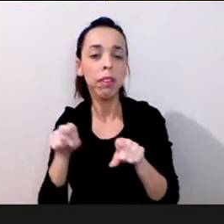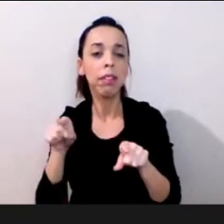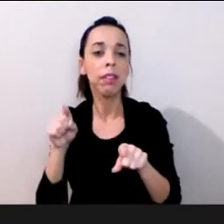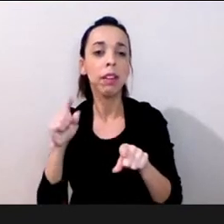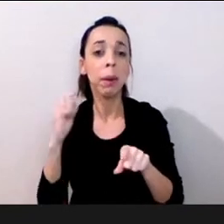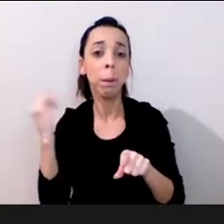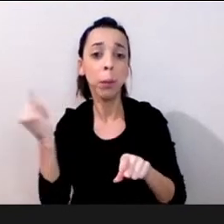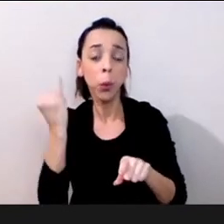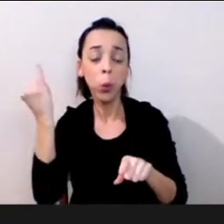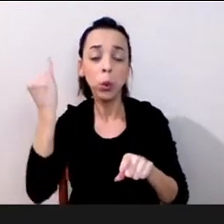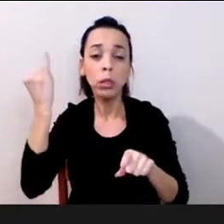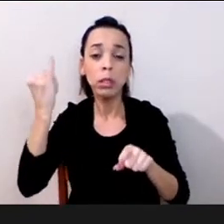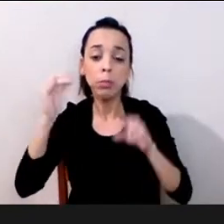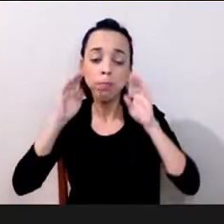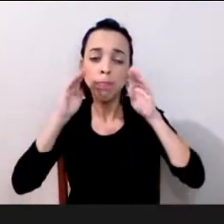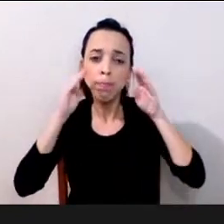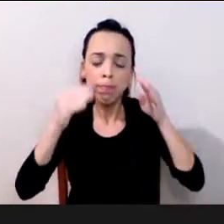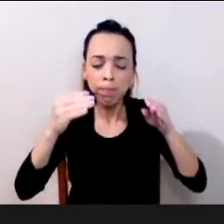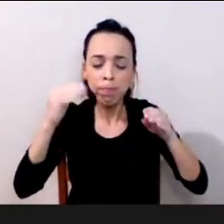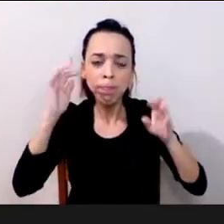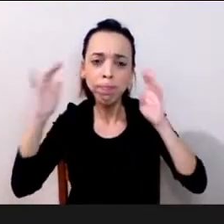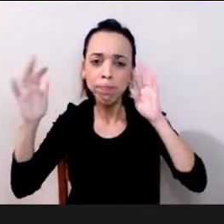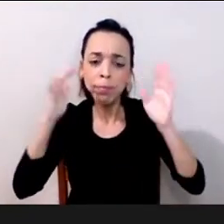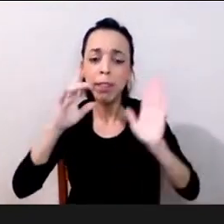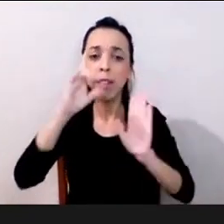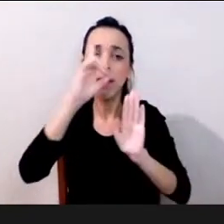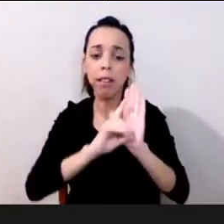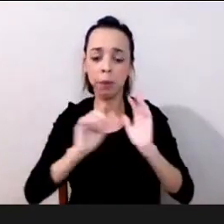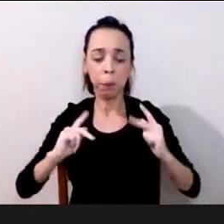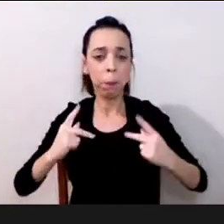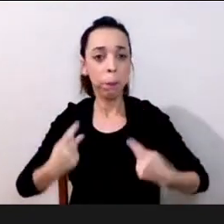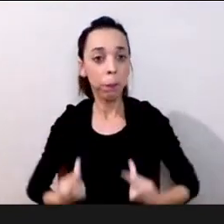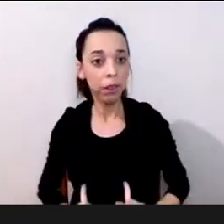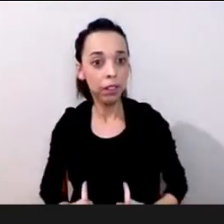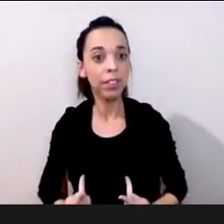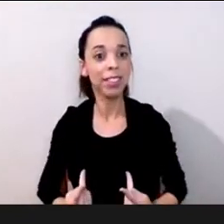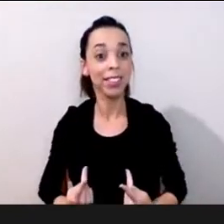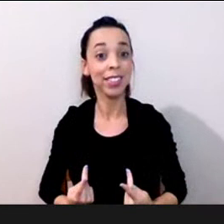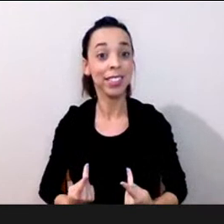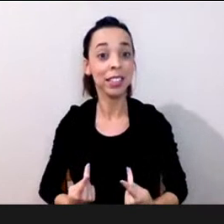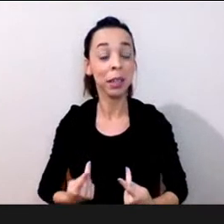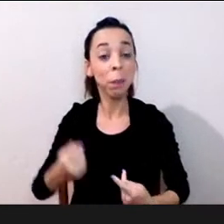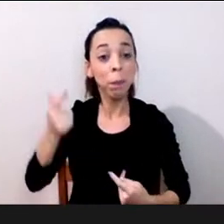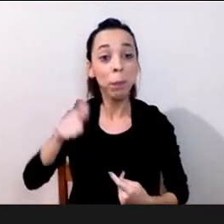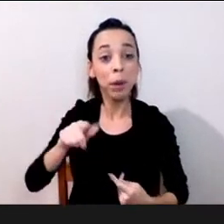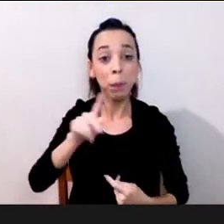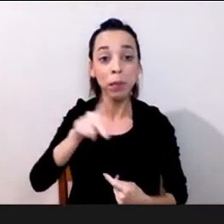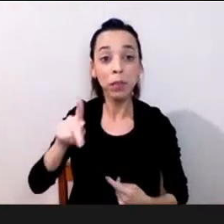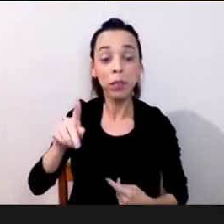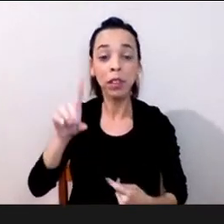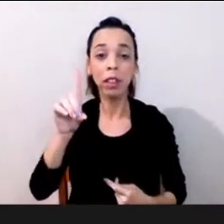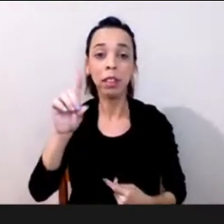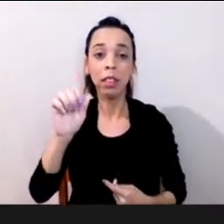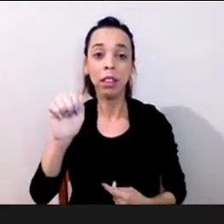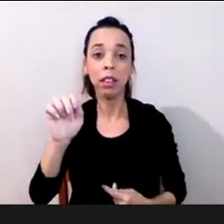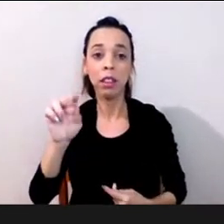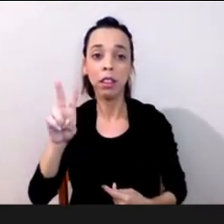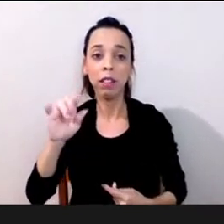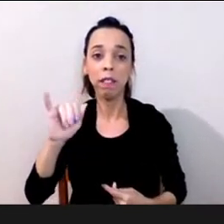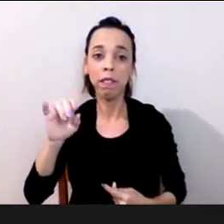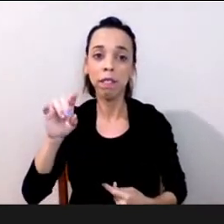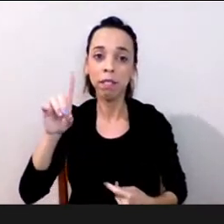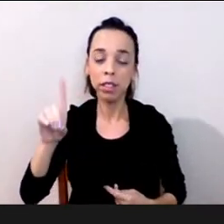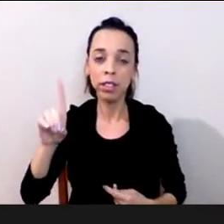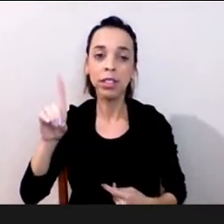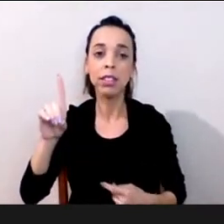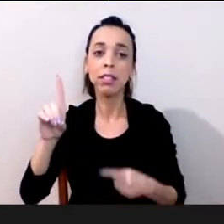direitos humanos a sensibilidade do professor da vi de estar se referindo aí também aos